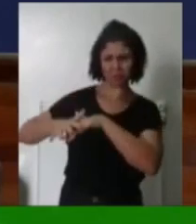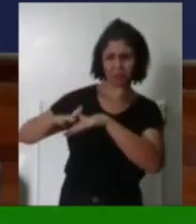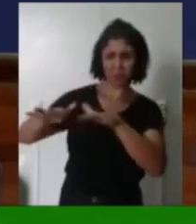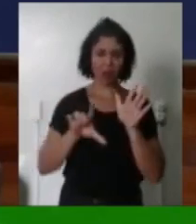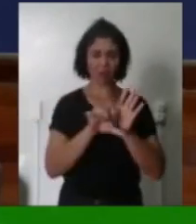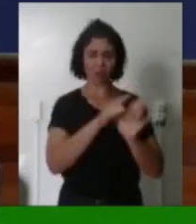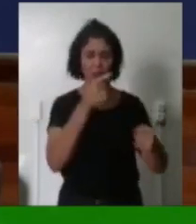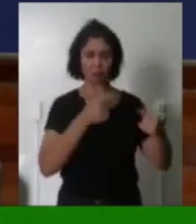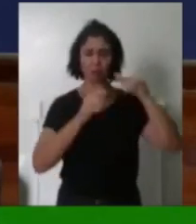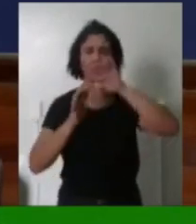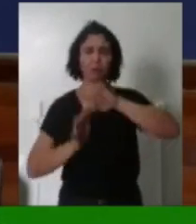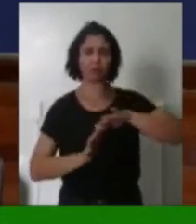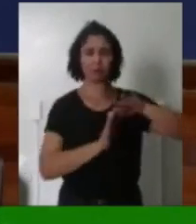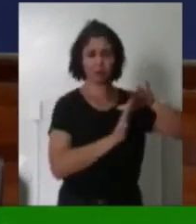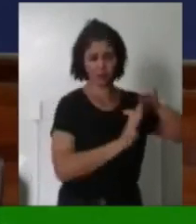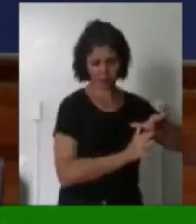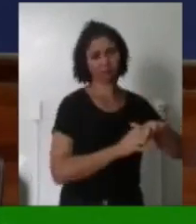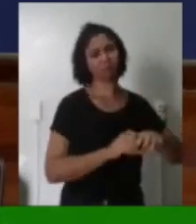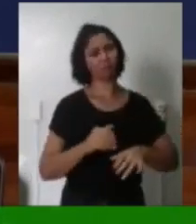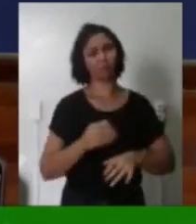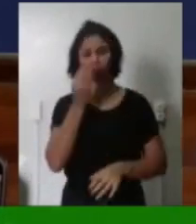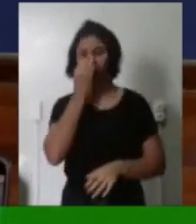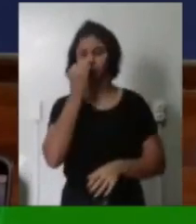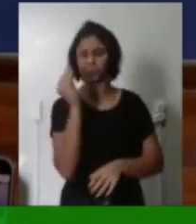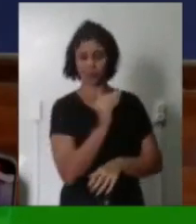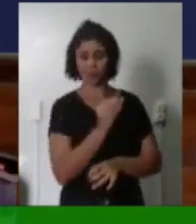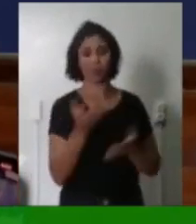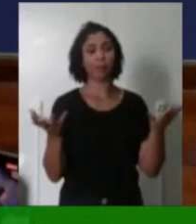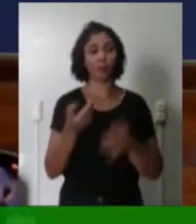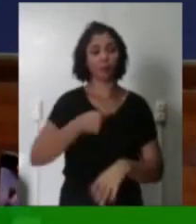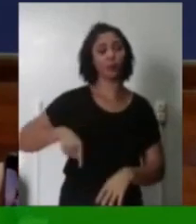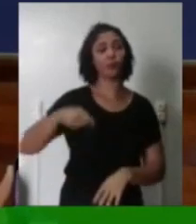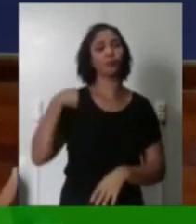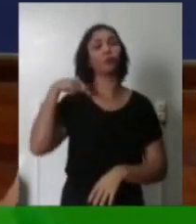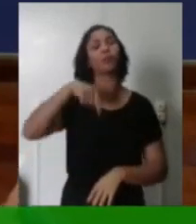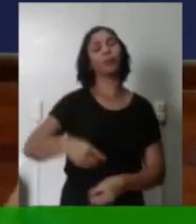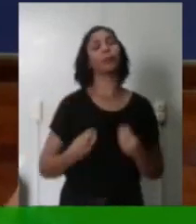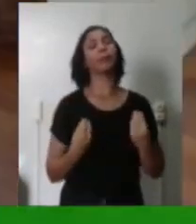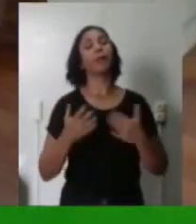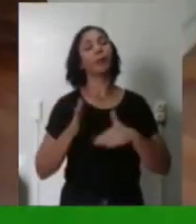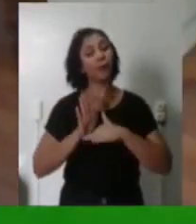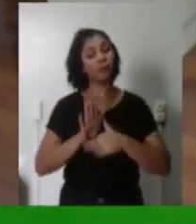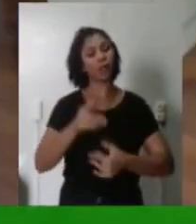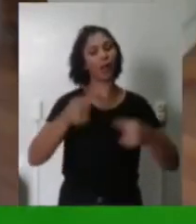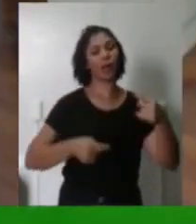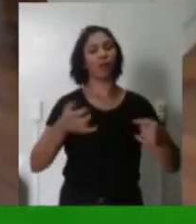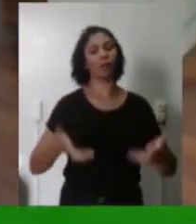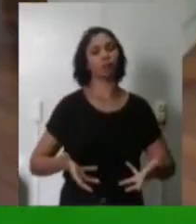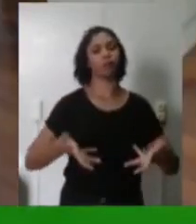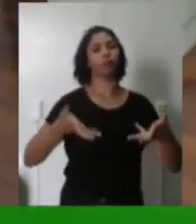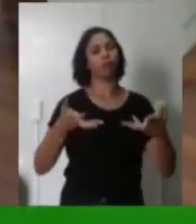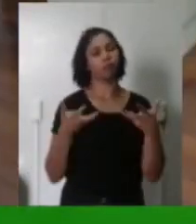Vereadora Para fortalecer A atividade política Porque fora da política Não há caminhos